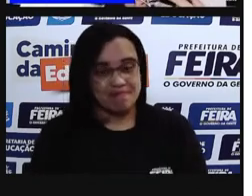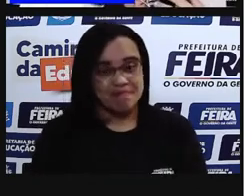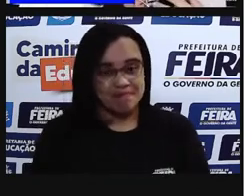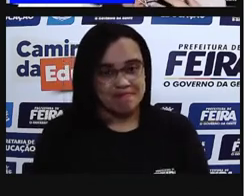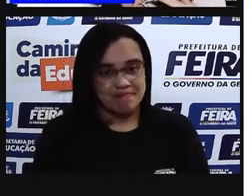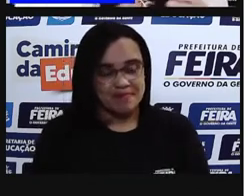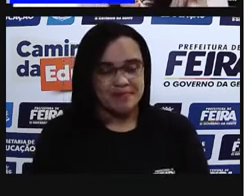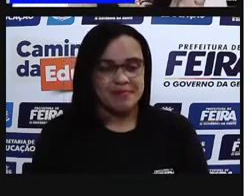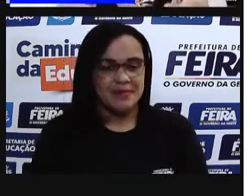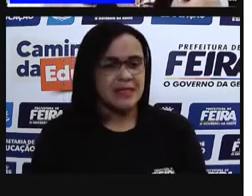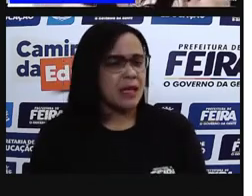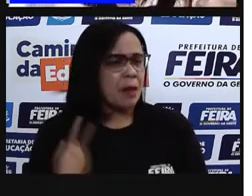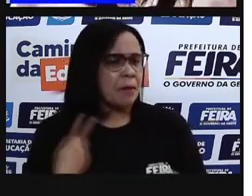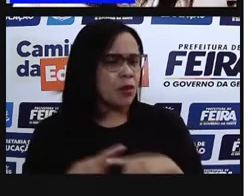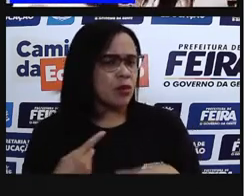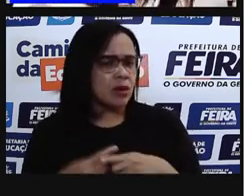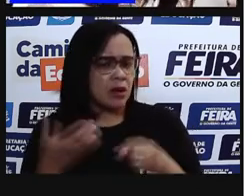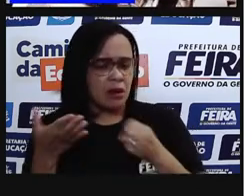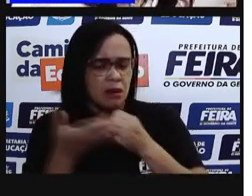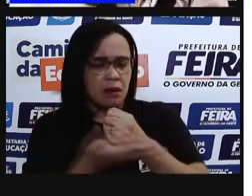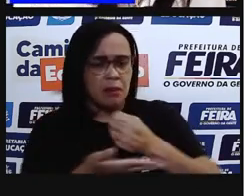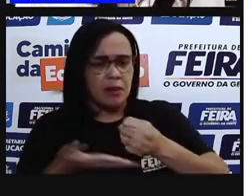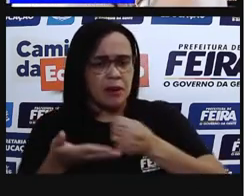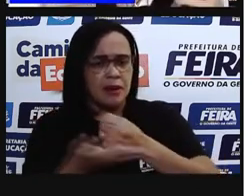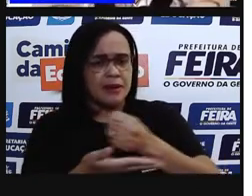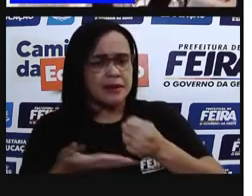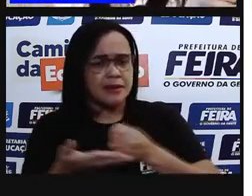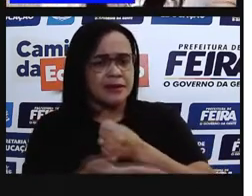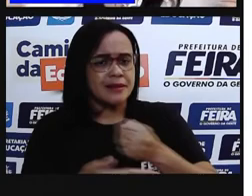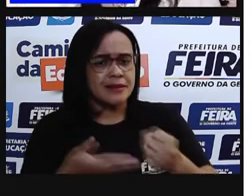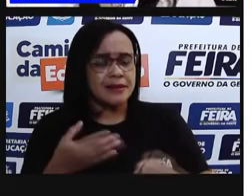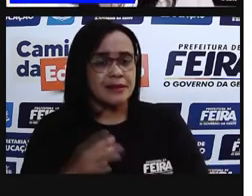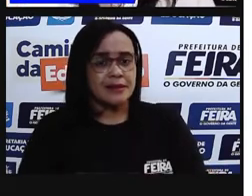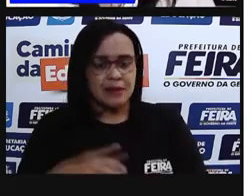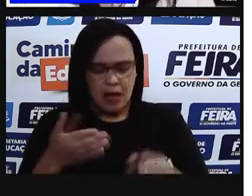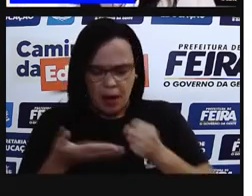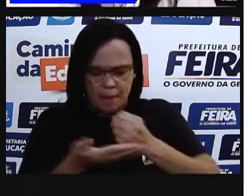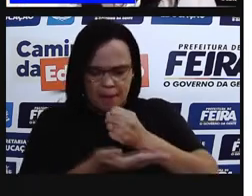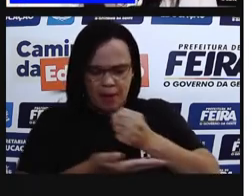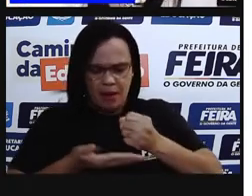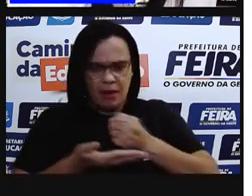renda básica, tudo que é básico é o que? É essencial.